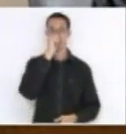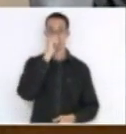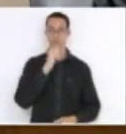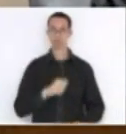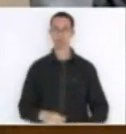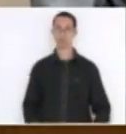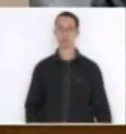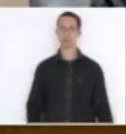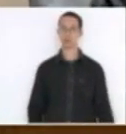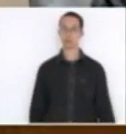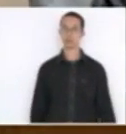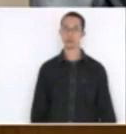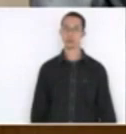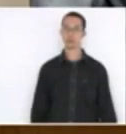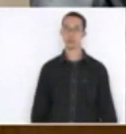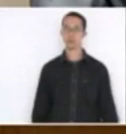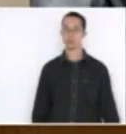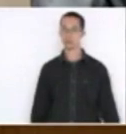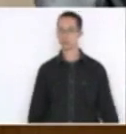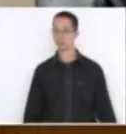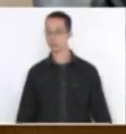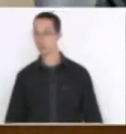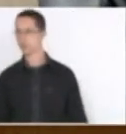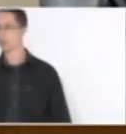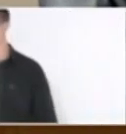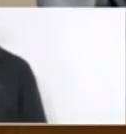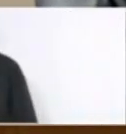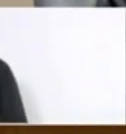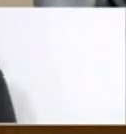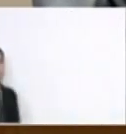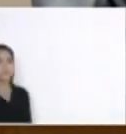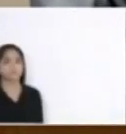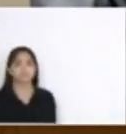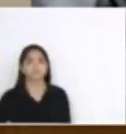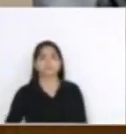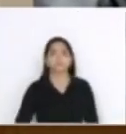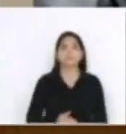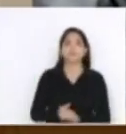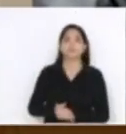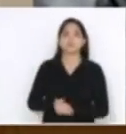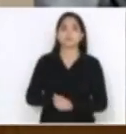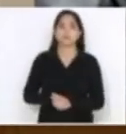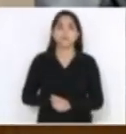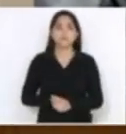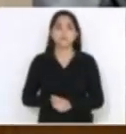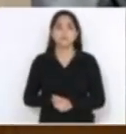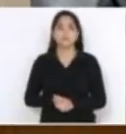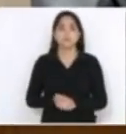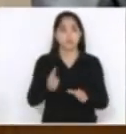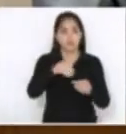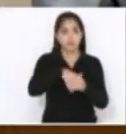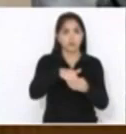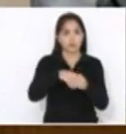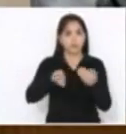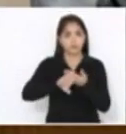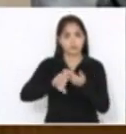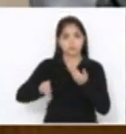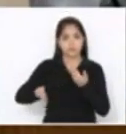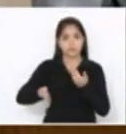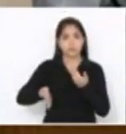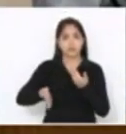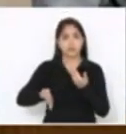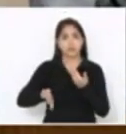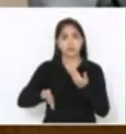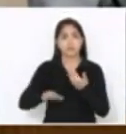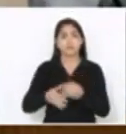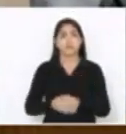Deputado João Mim, você vai falar? Eu vou discutir o meu. A discussão? Voto no painel, senhor presidente. A votação em separado, sim. Votação em separado. Discussão